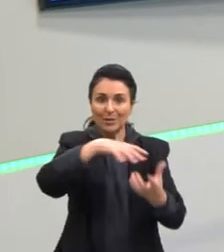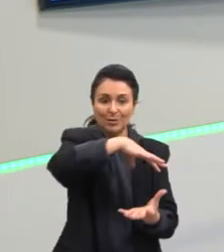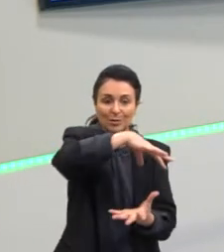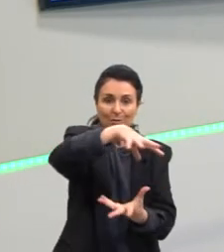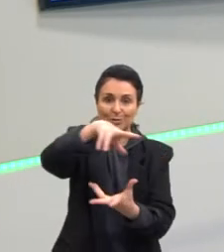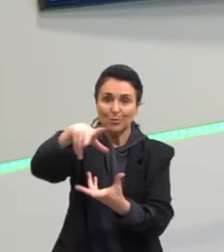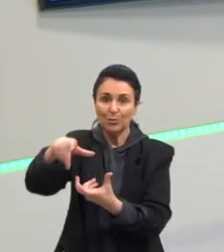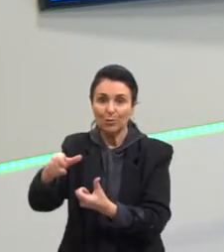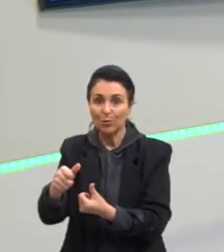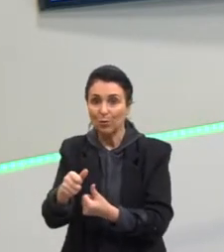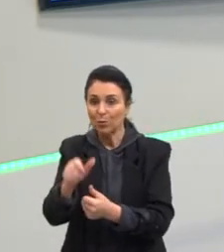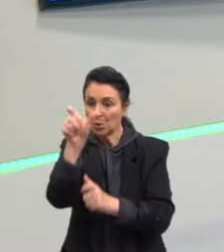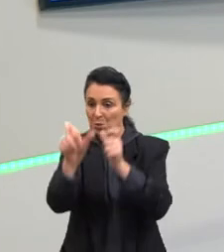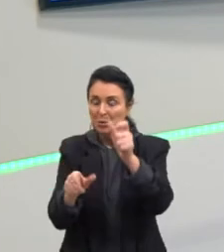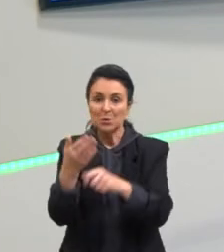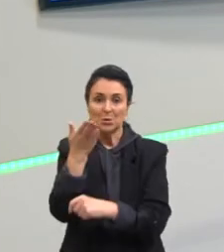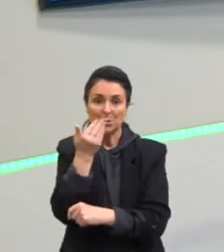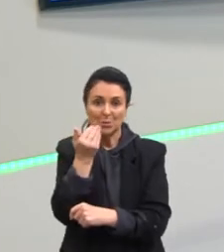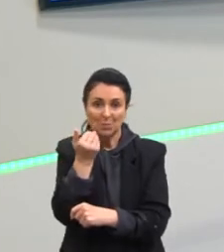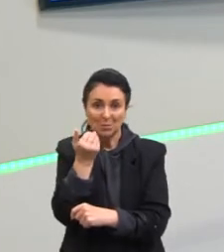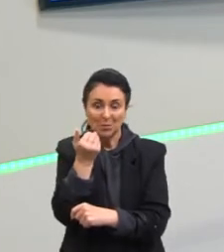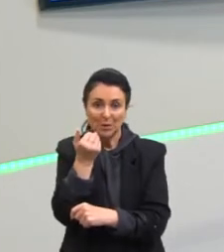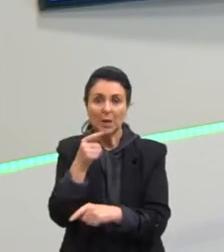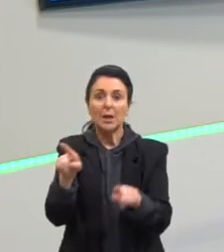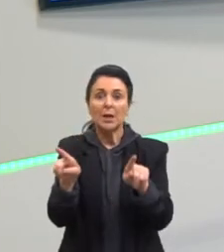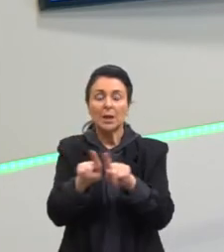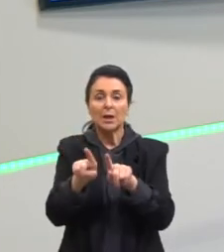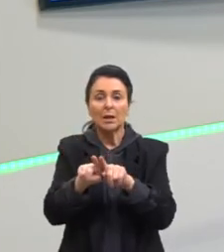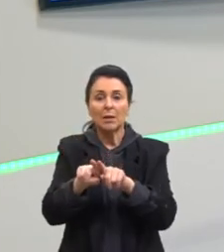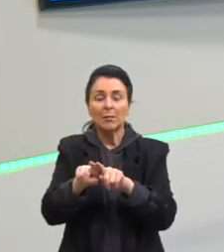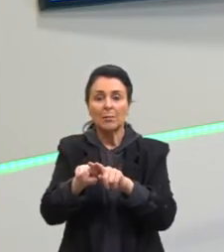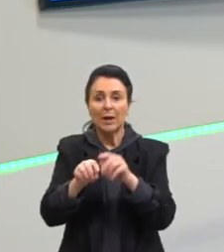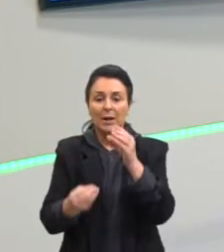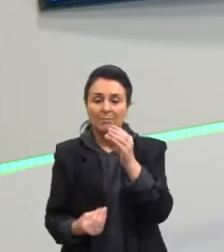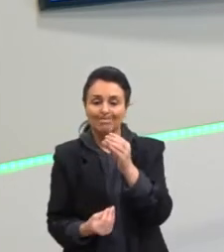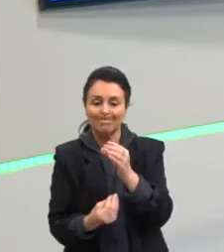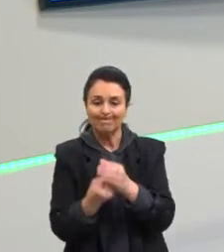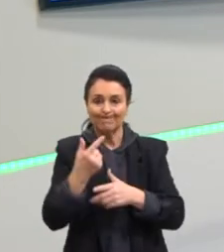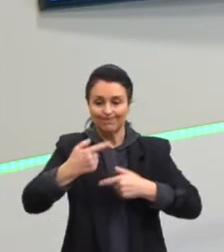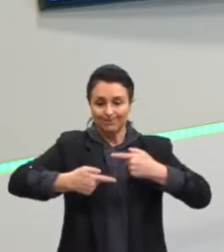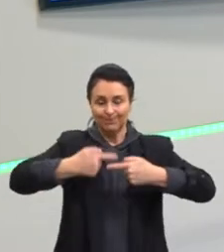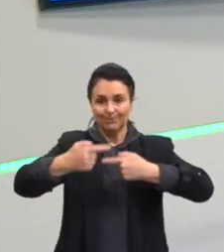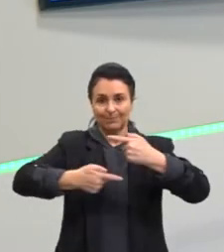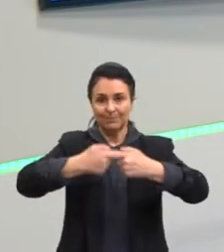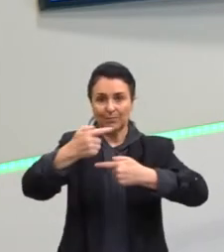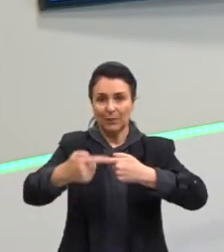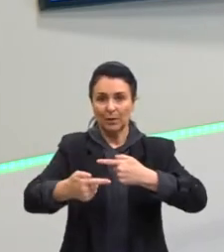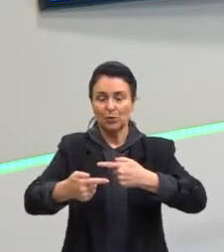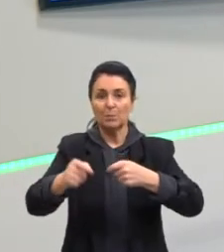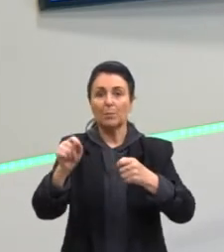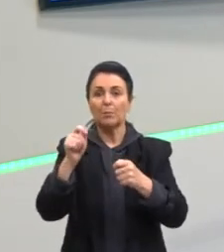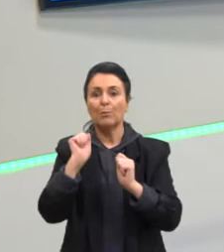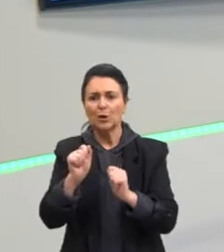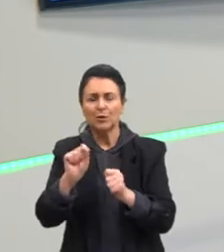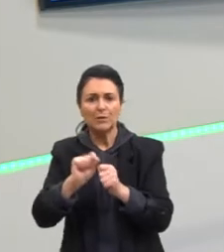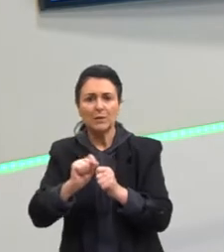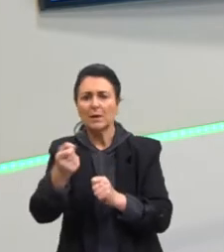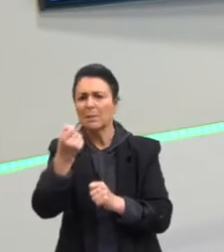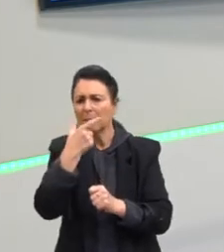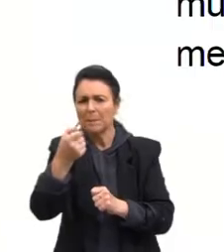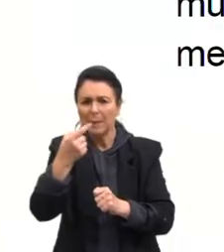em várias partes do mundo. E também serve de matéria-prima para o desenvolvimento, então, de medicamentos, de